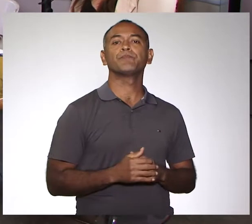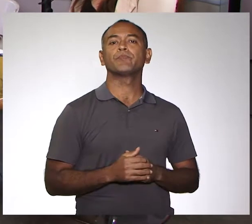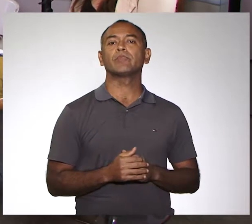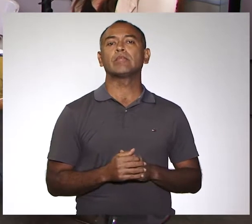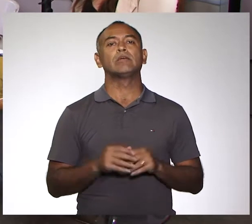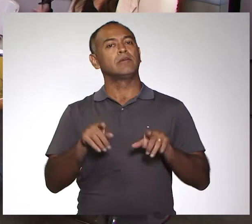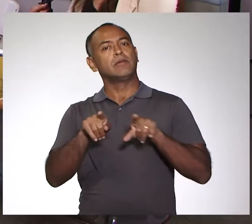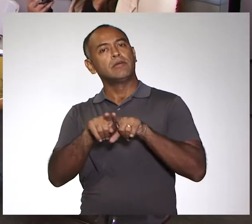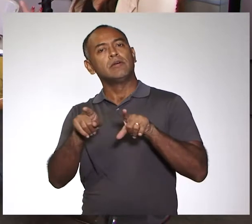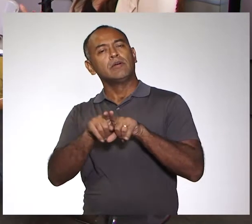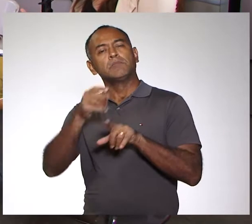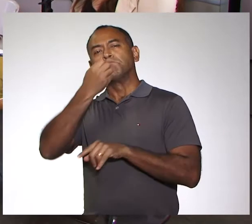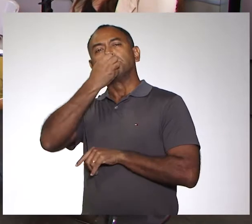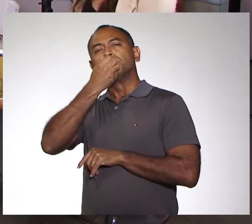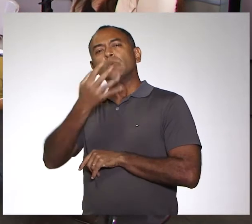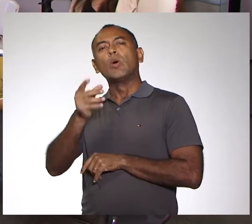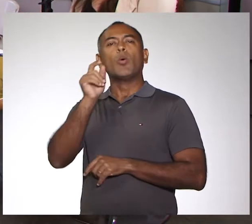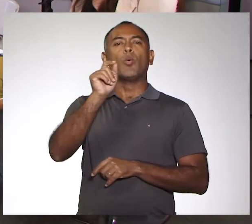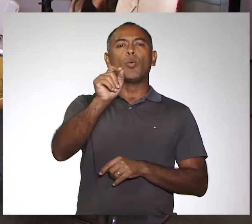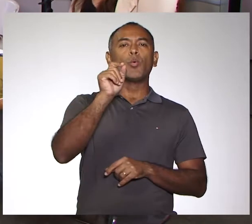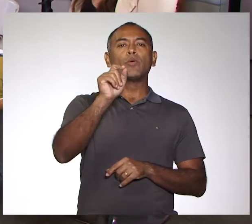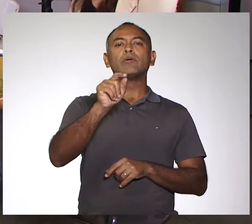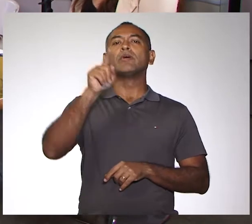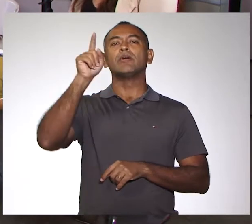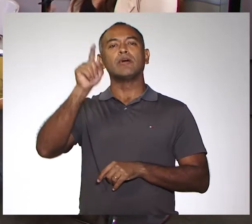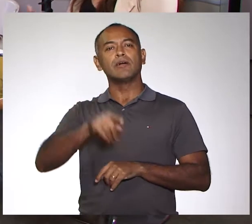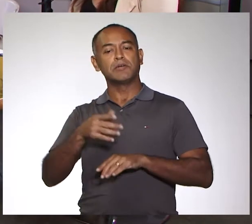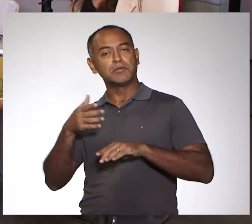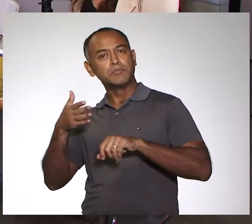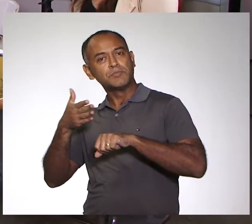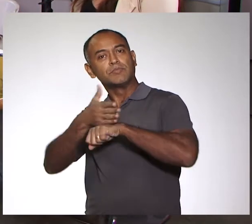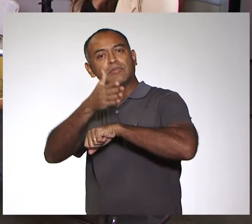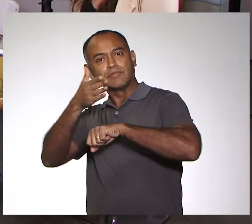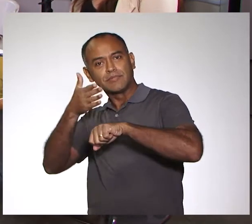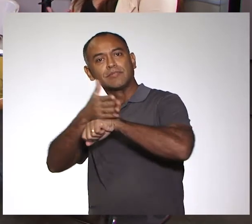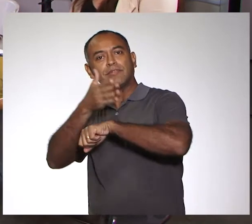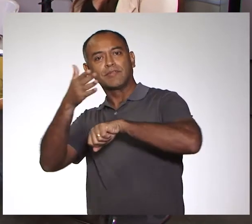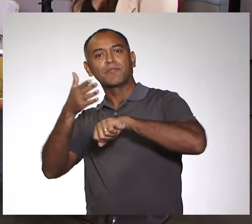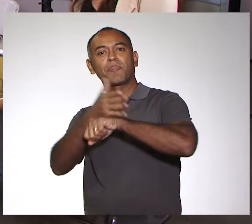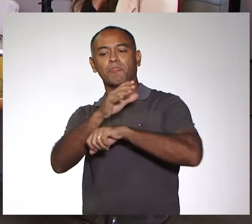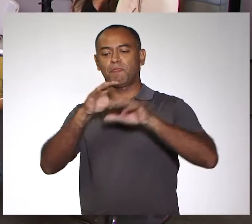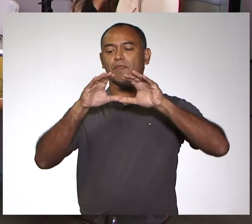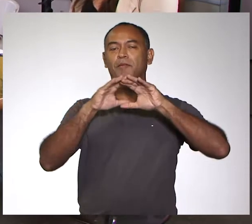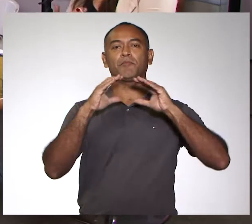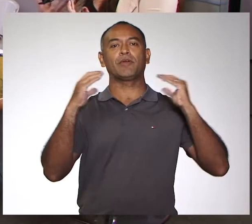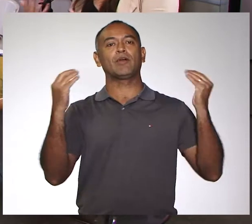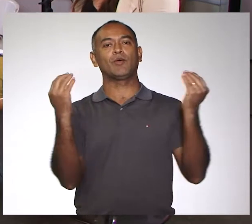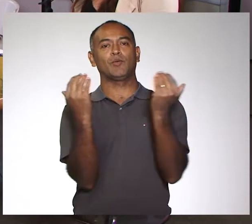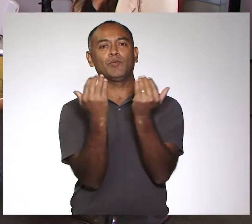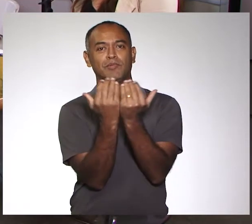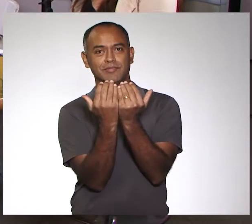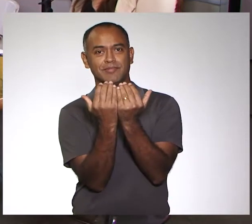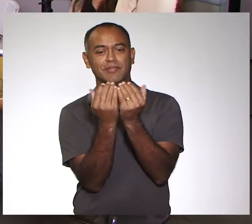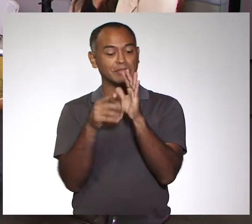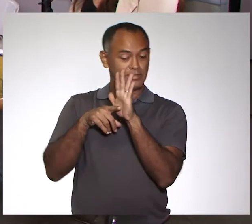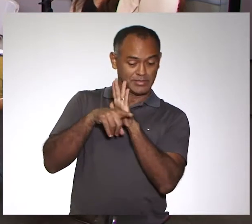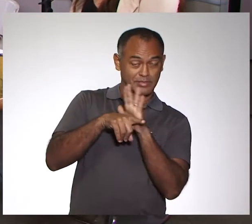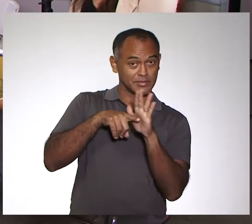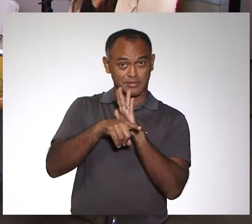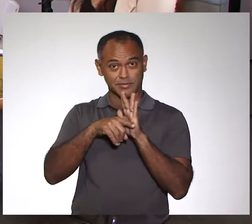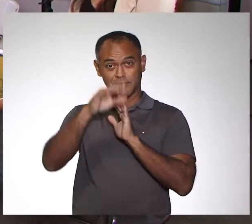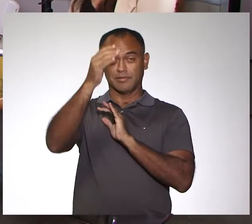benefício a participação da comunidade